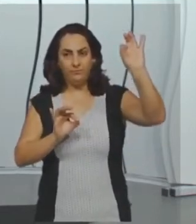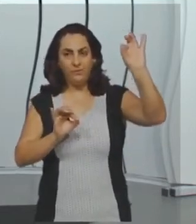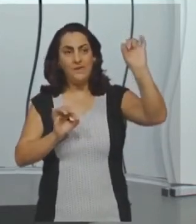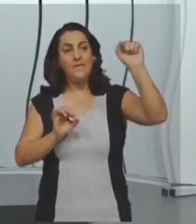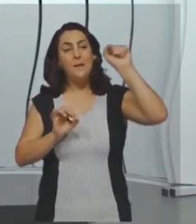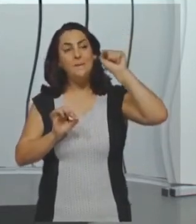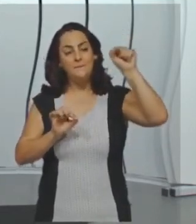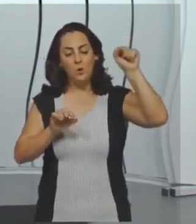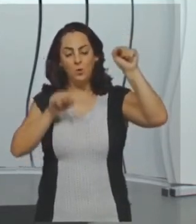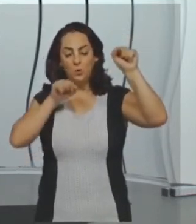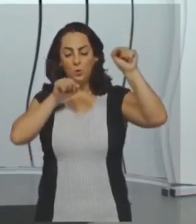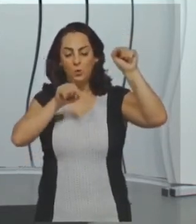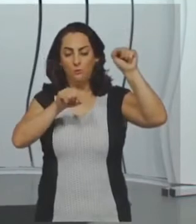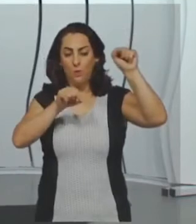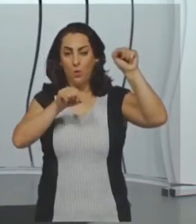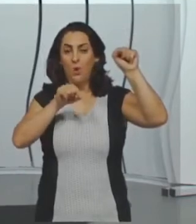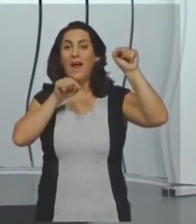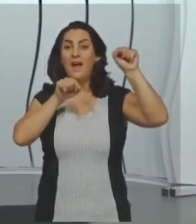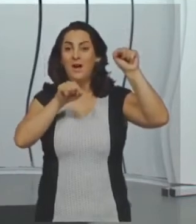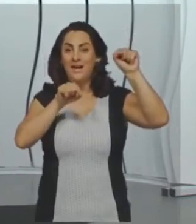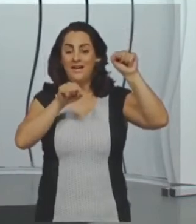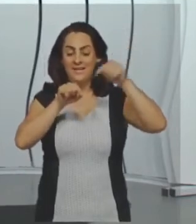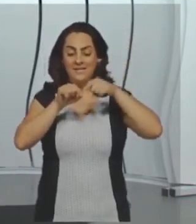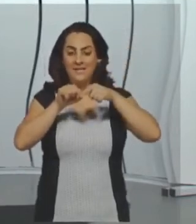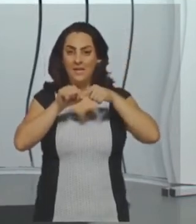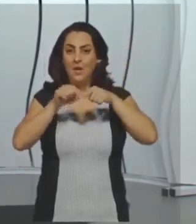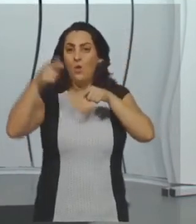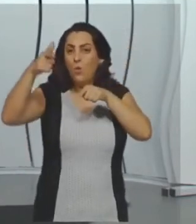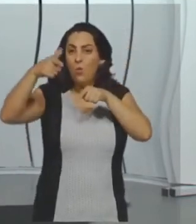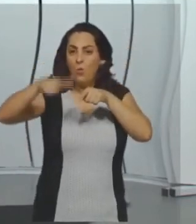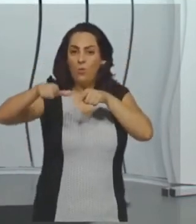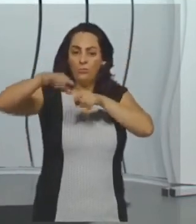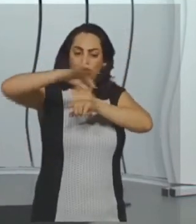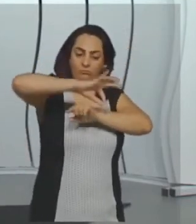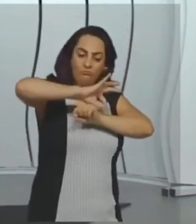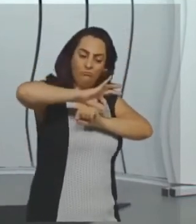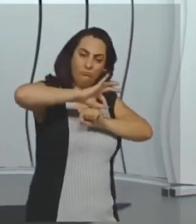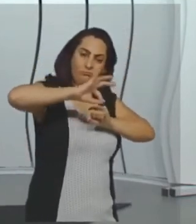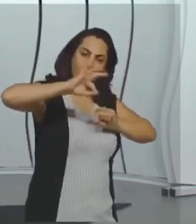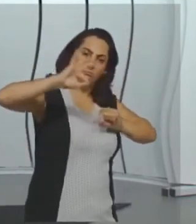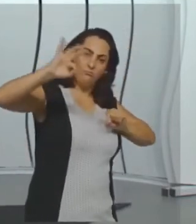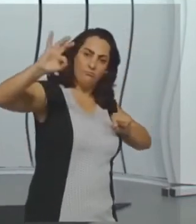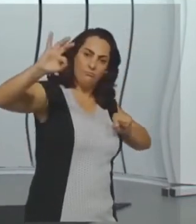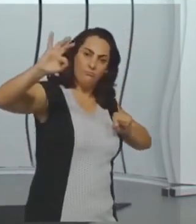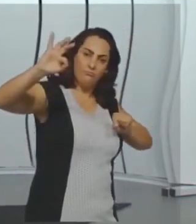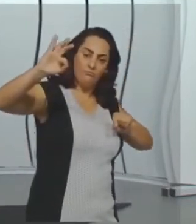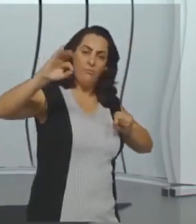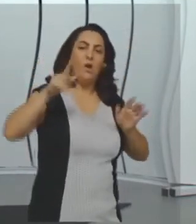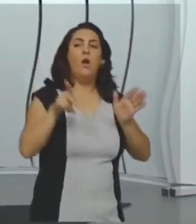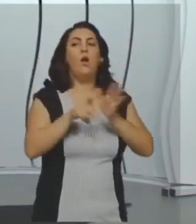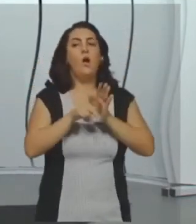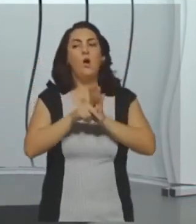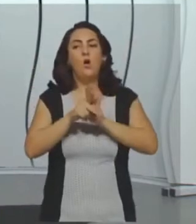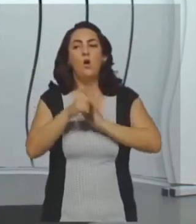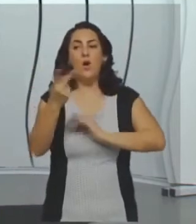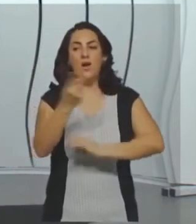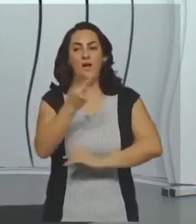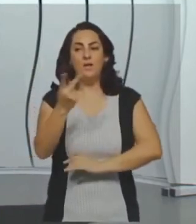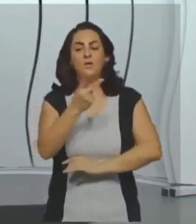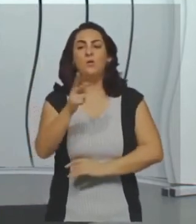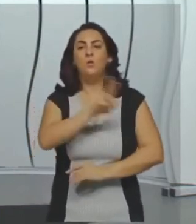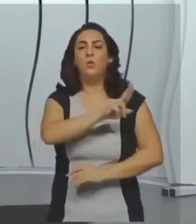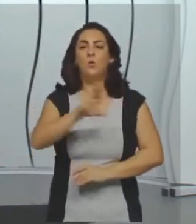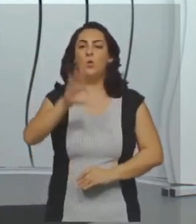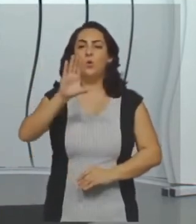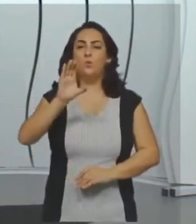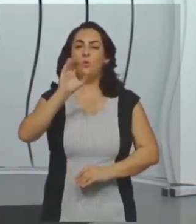S. Então, essas duas retas, elas são chamadas de retas concorrentes. Bom, o que que são retas